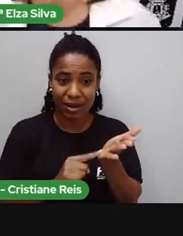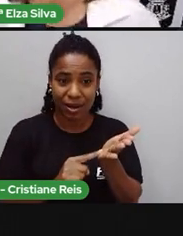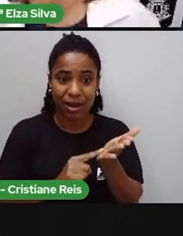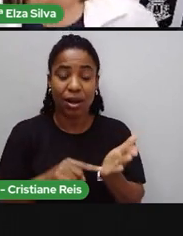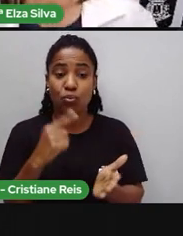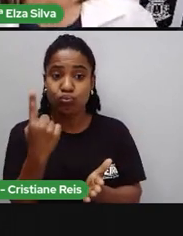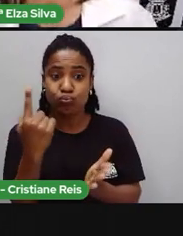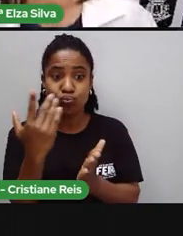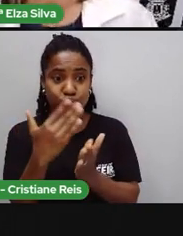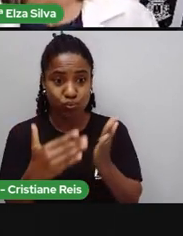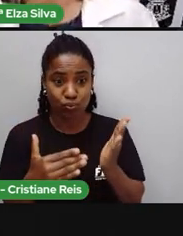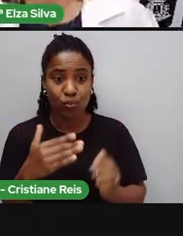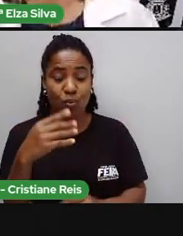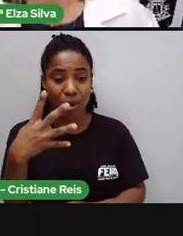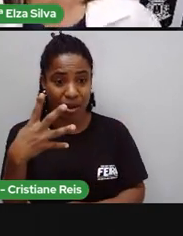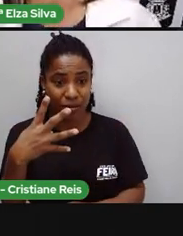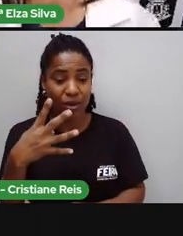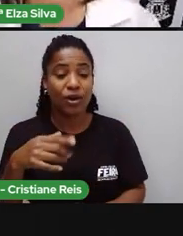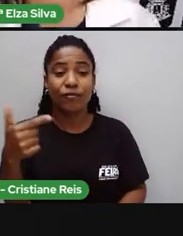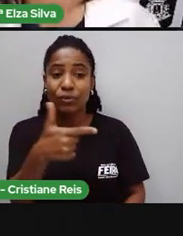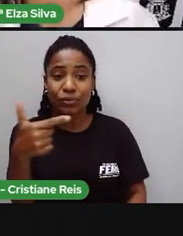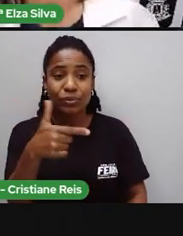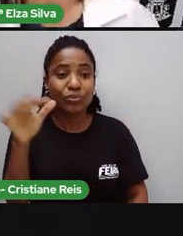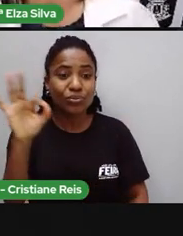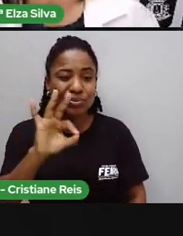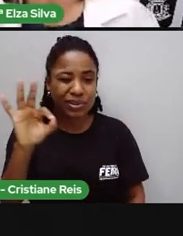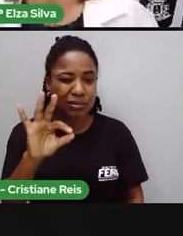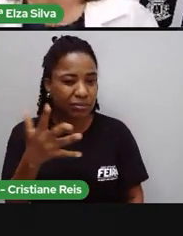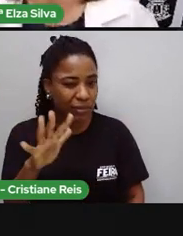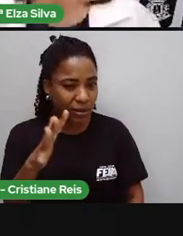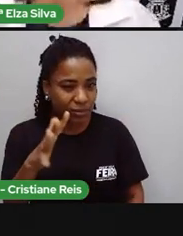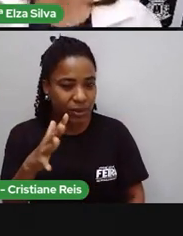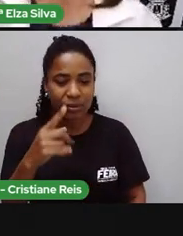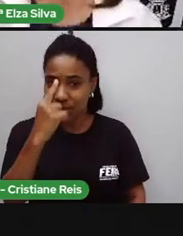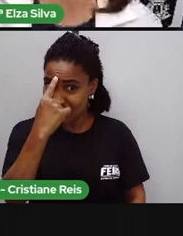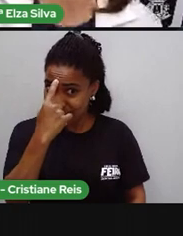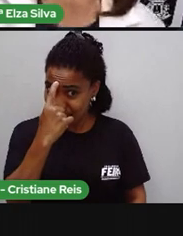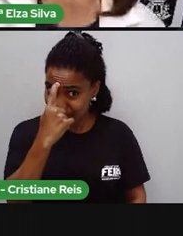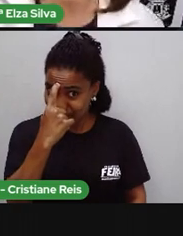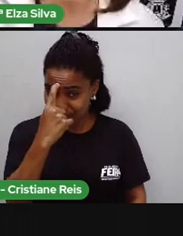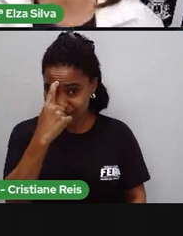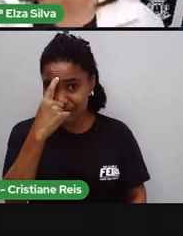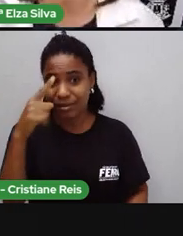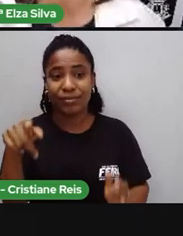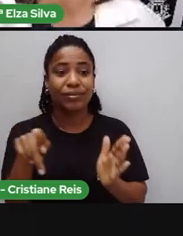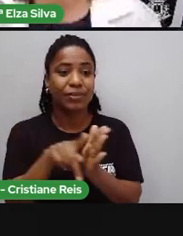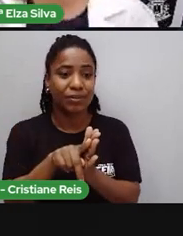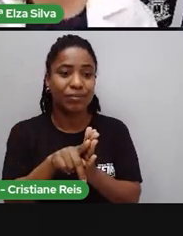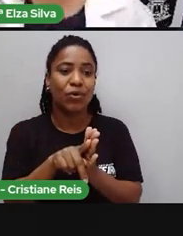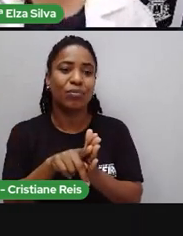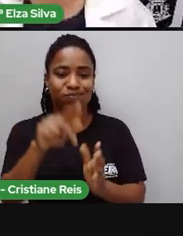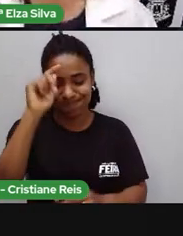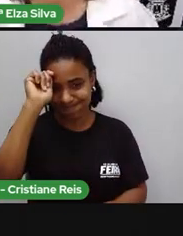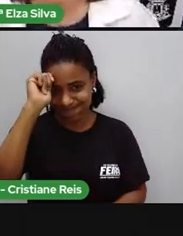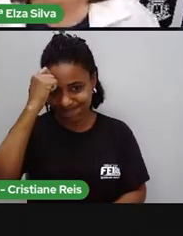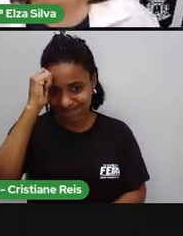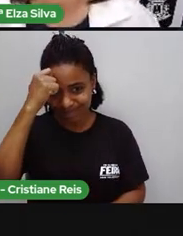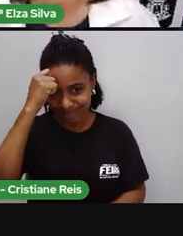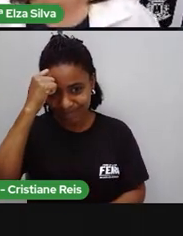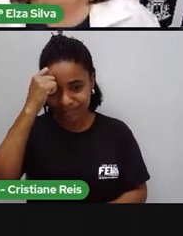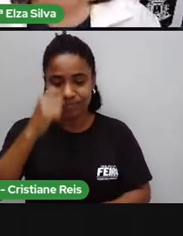de pessoas negras, 22% aproximadamente de indianos e 19% de sul-africanos de cor.